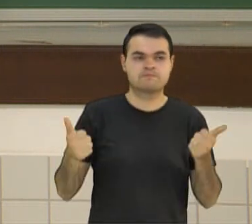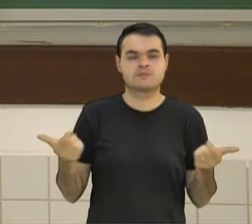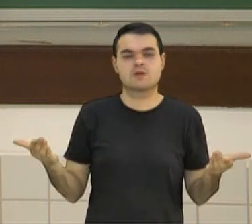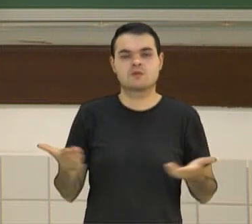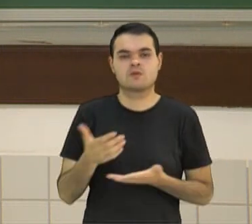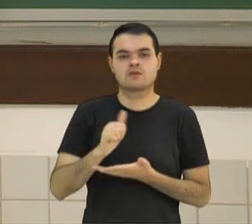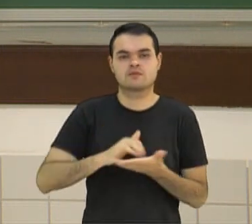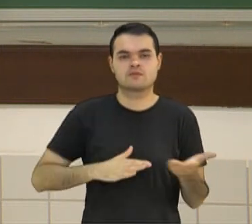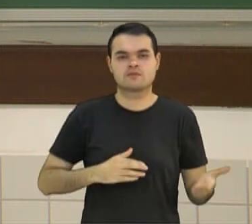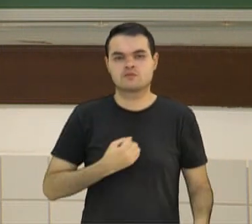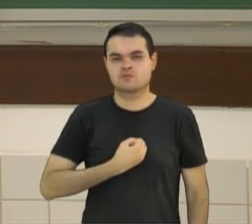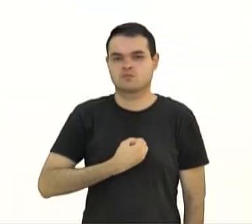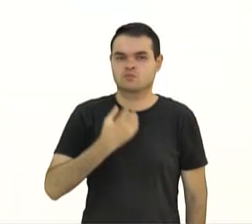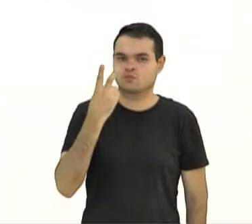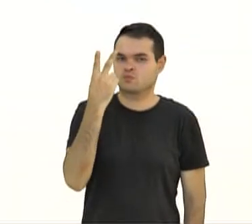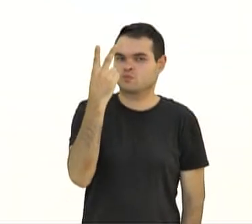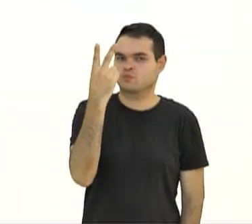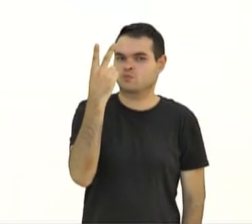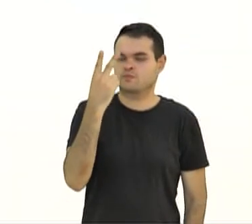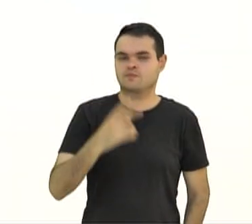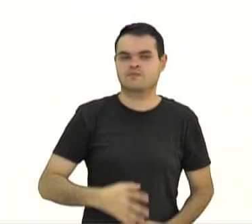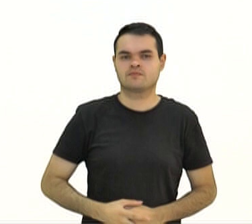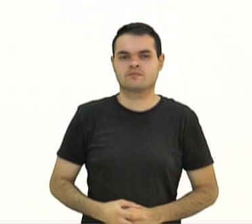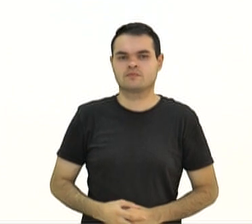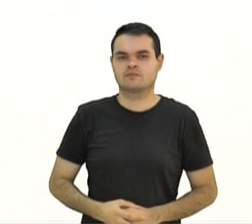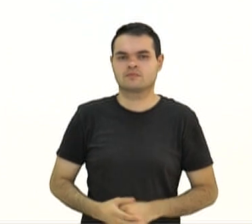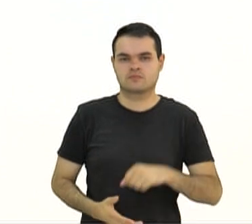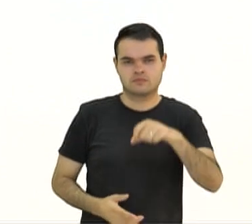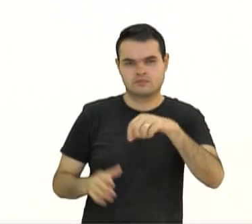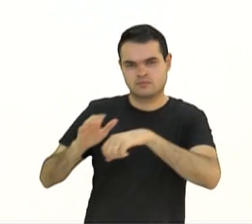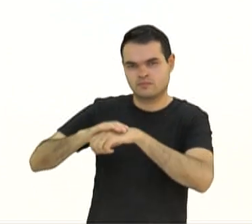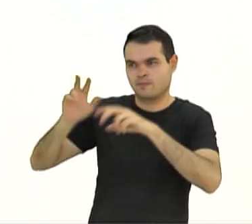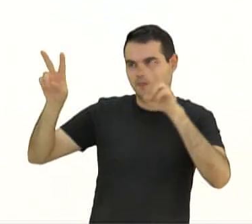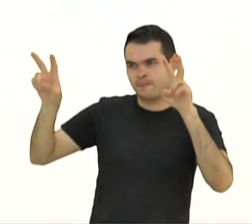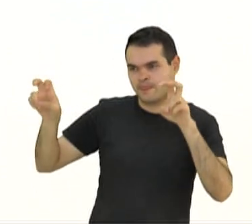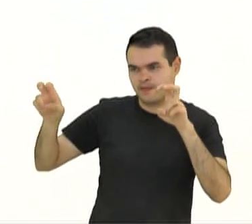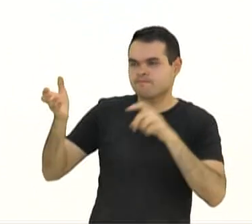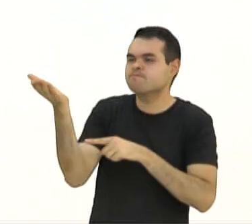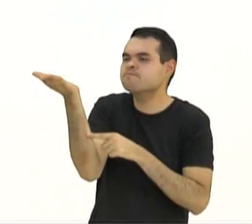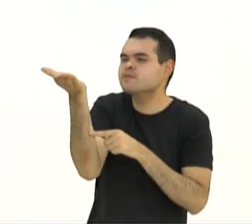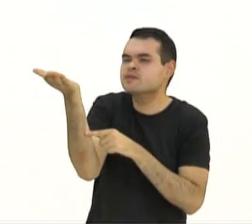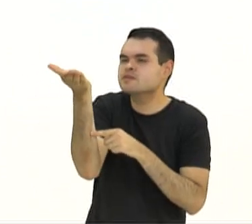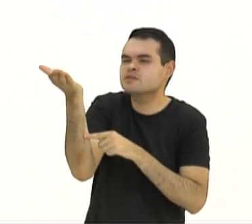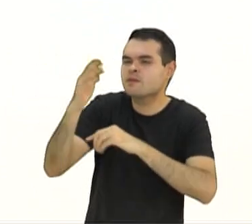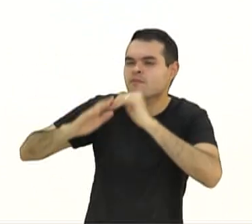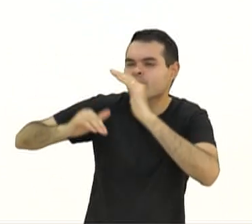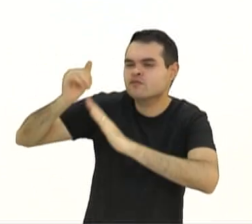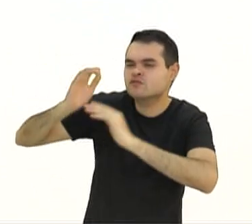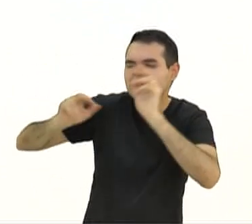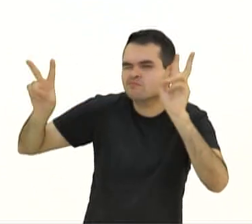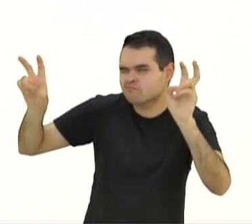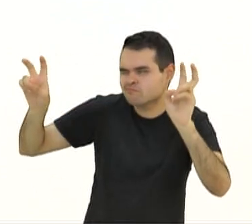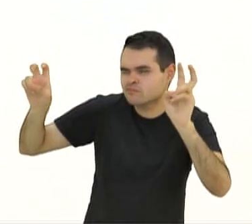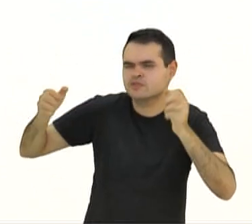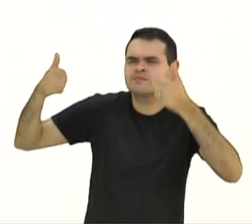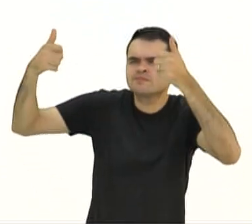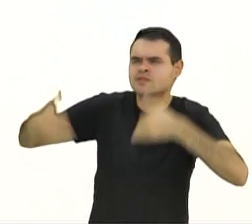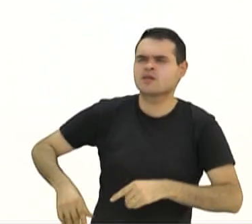Exercício número 2. Explique o que significa a expressão medicância profissional.